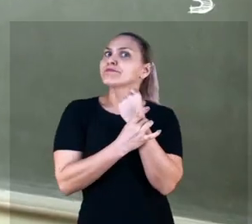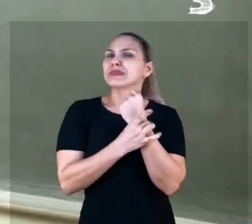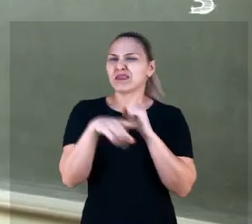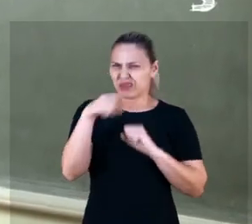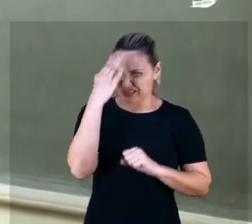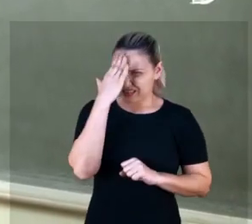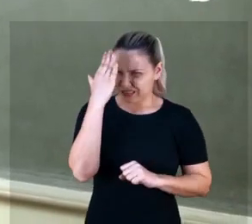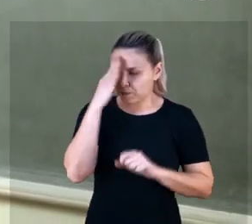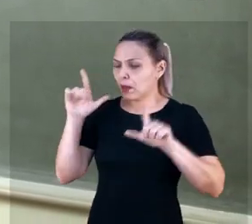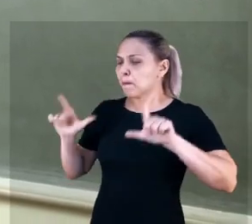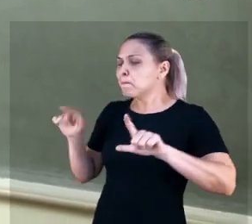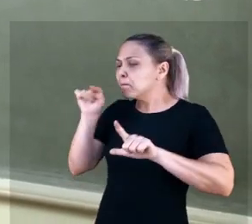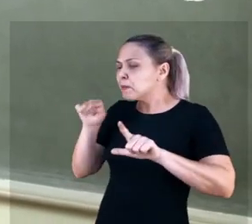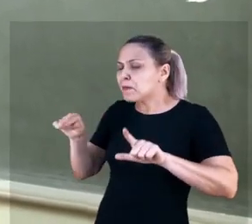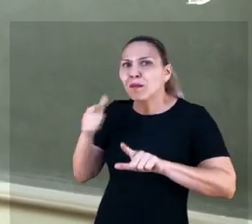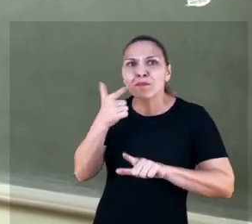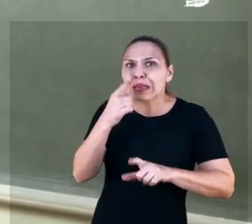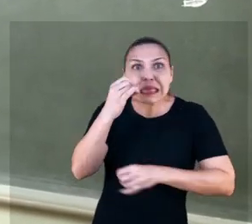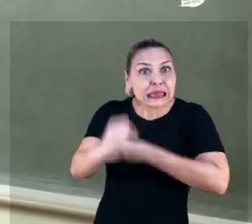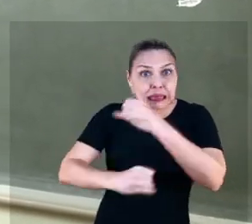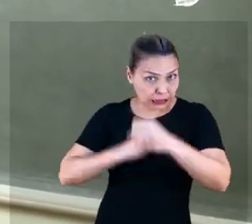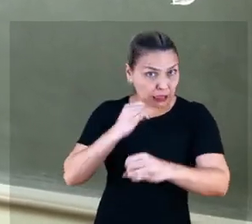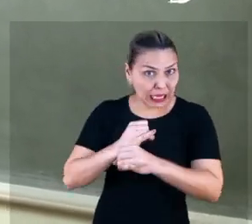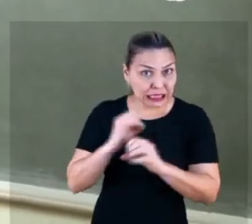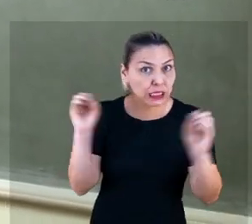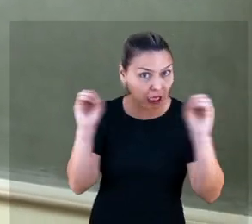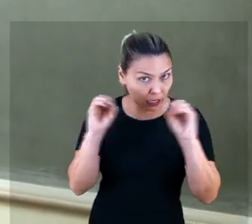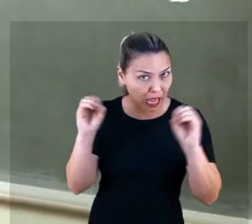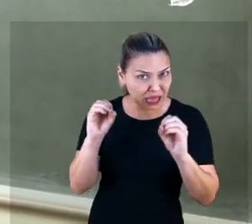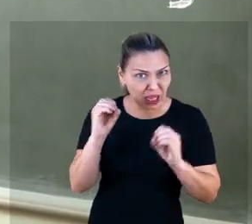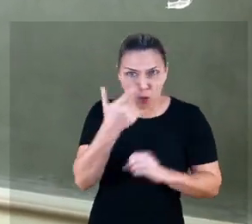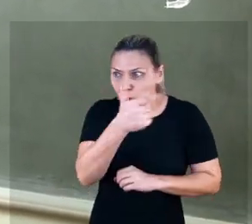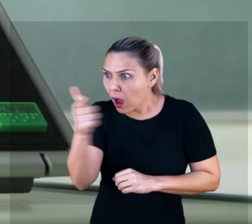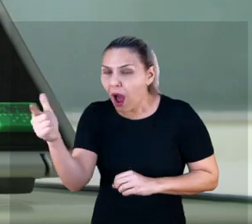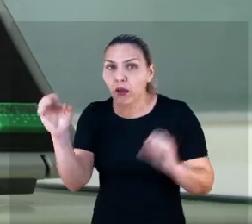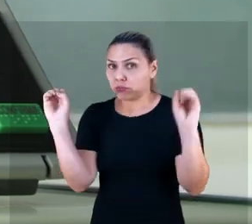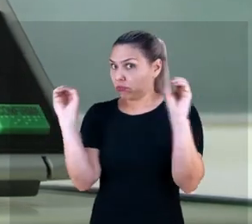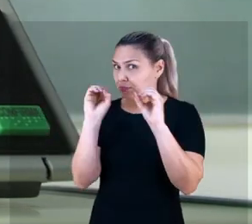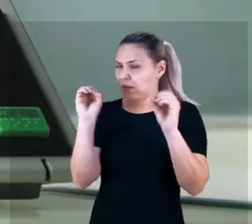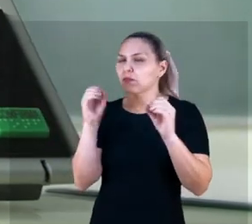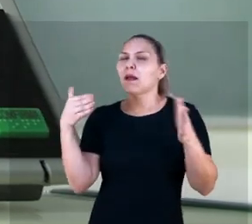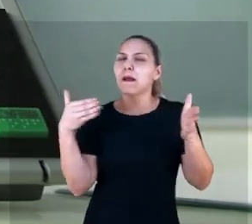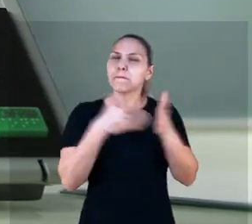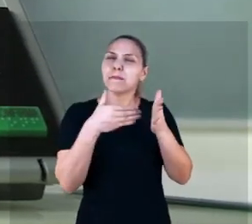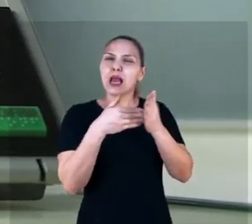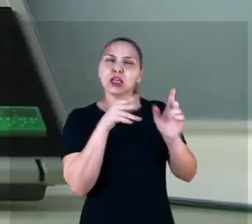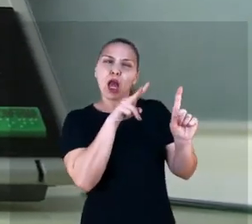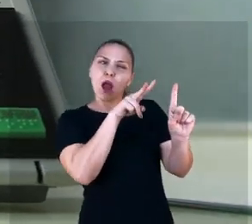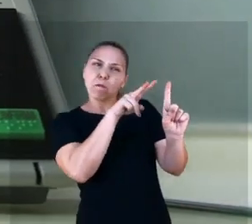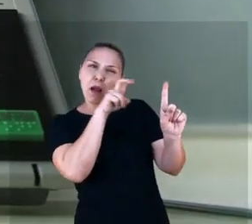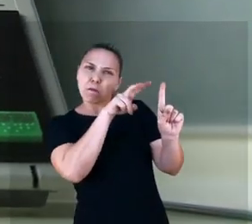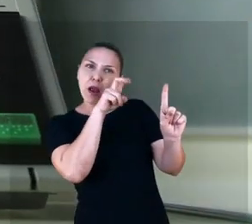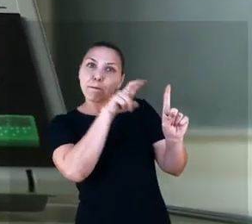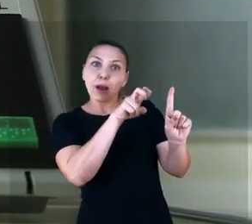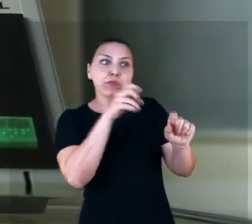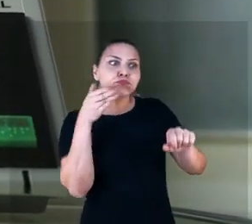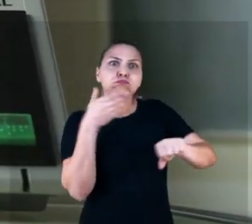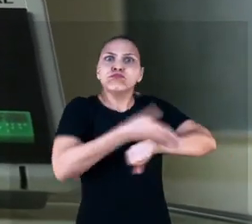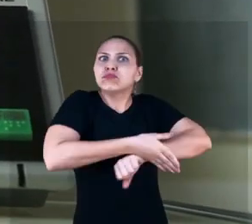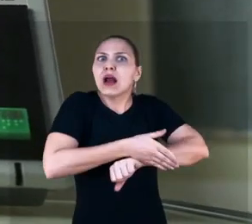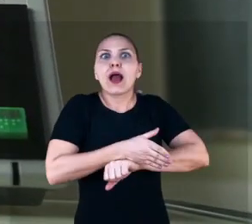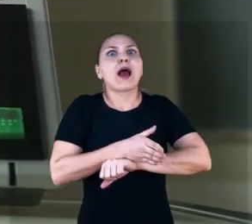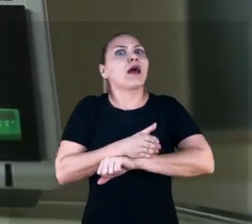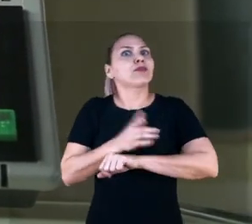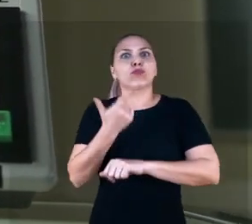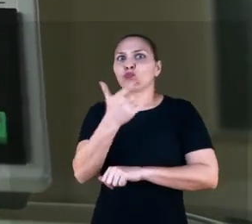Você sabia que a urna eletrônica não é conectada à internet nem a nenhuma outra rede? Isso impede a invasão de hackers. A urna